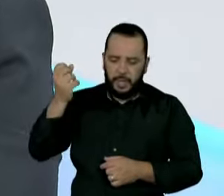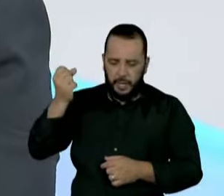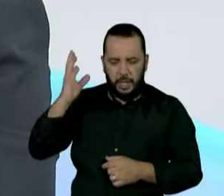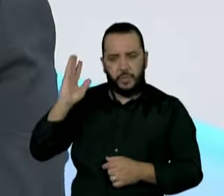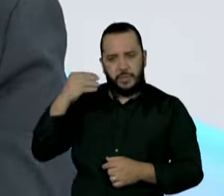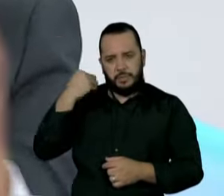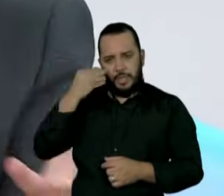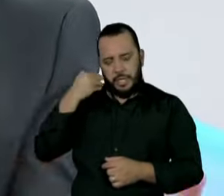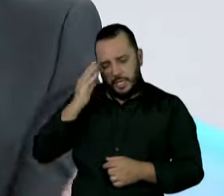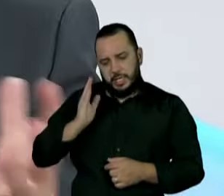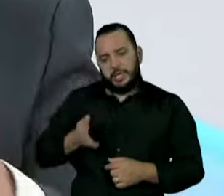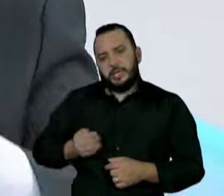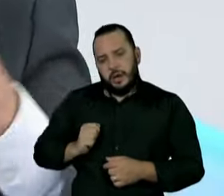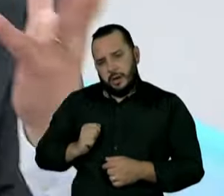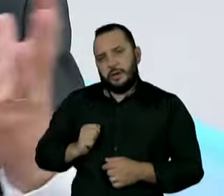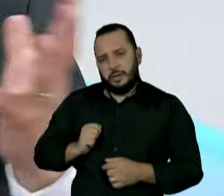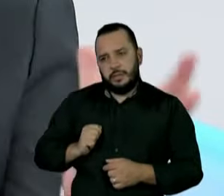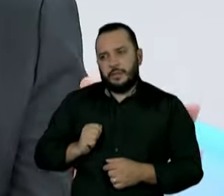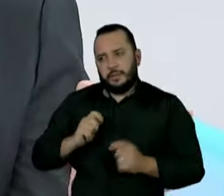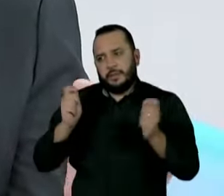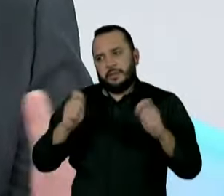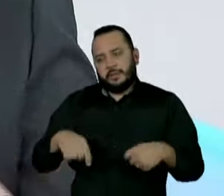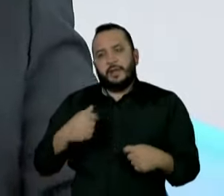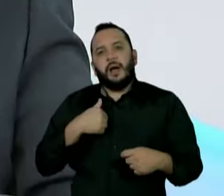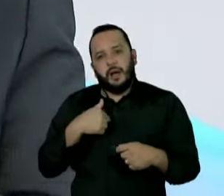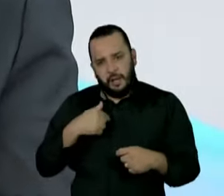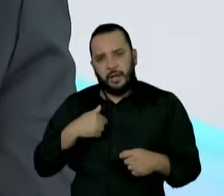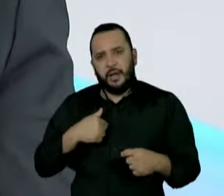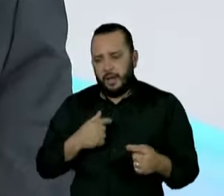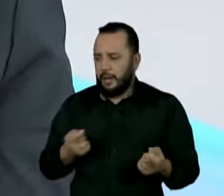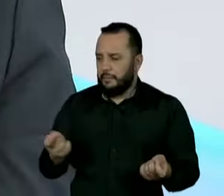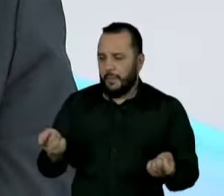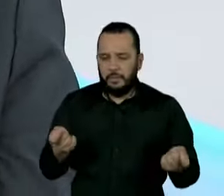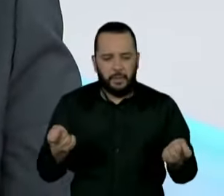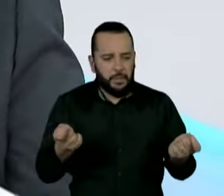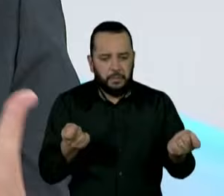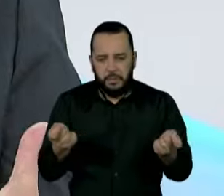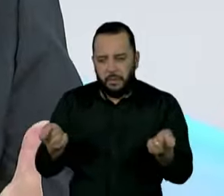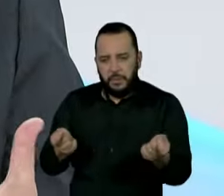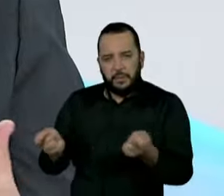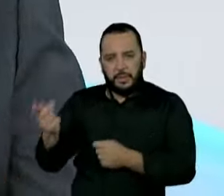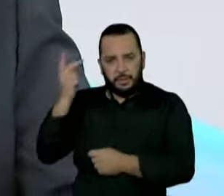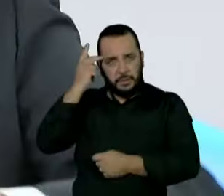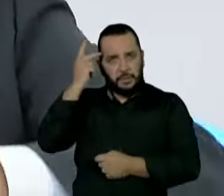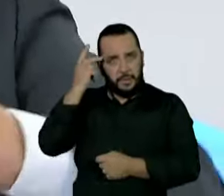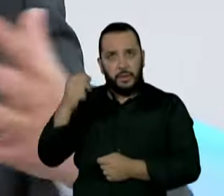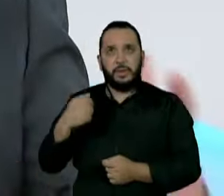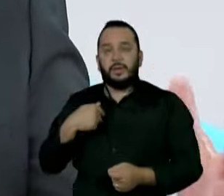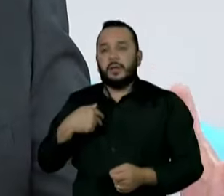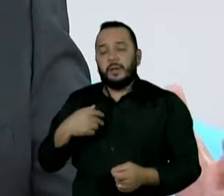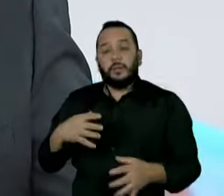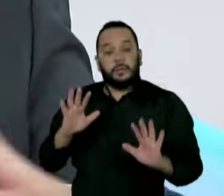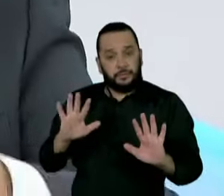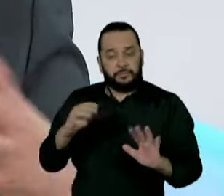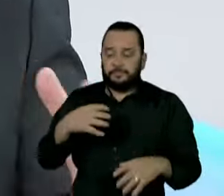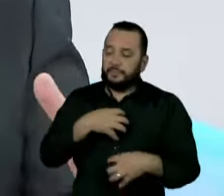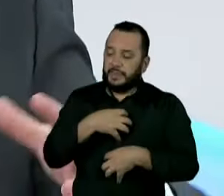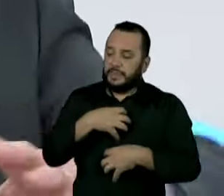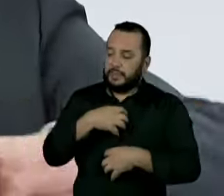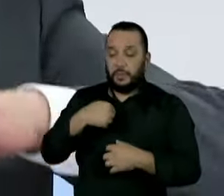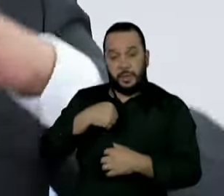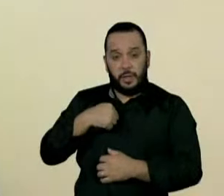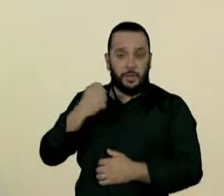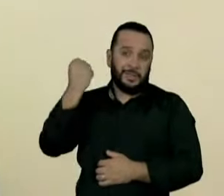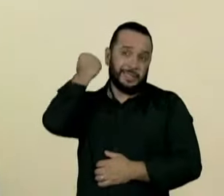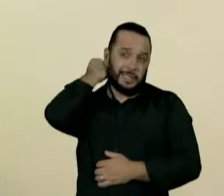e, ao mesmo tempo, que possa intermediar um pouco dessas relações. Porque, eu não sei, mas eu me sinto extremamente estressado, cansado